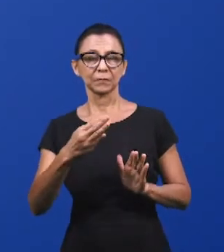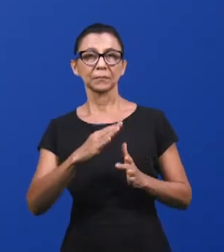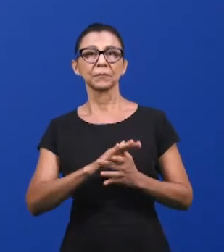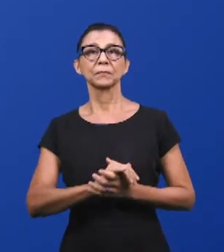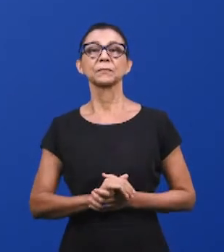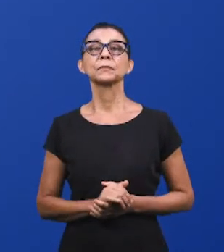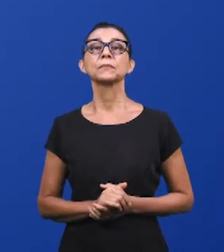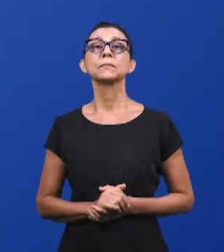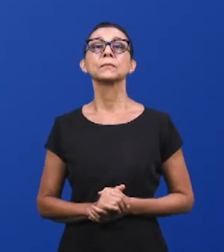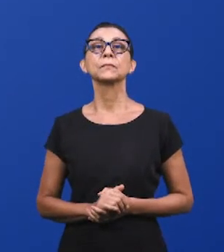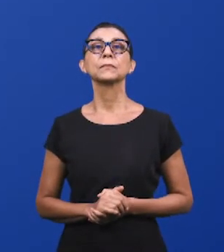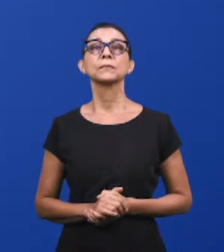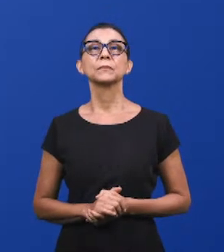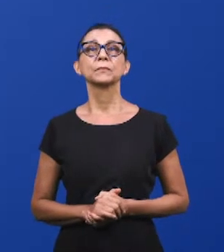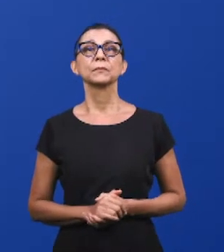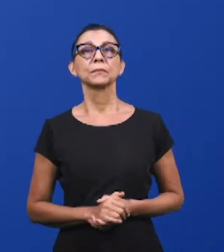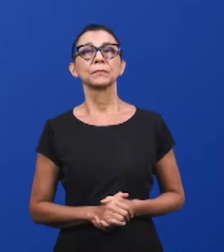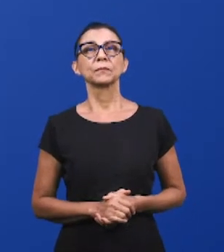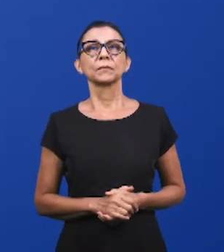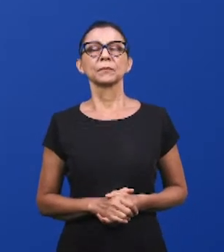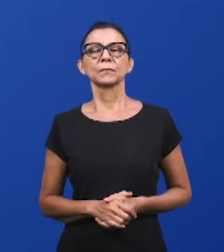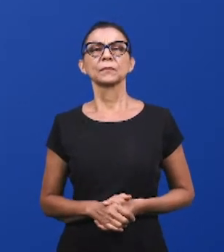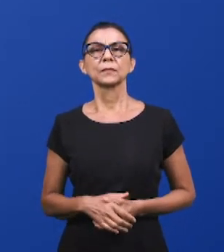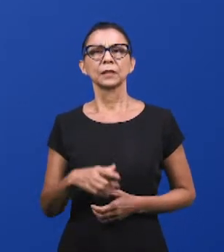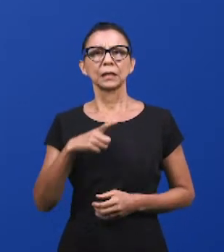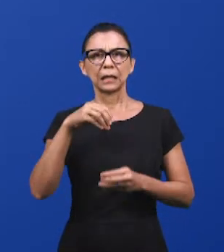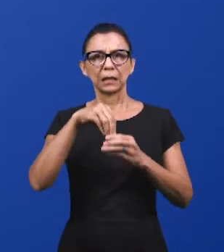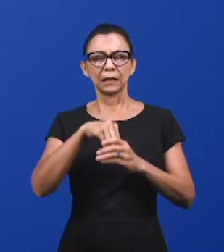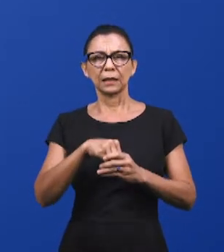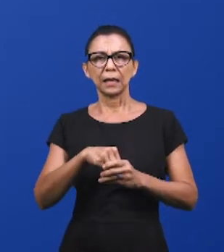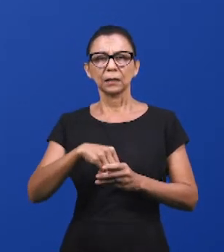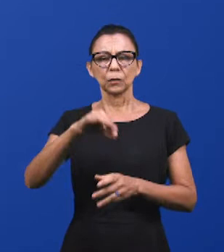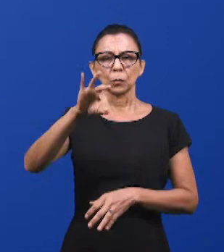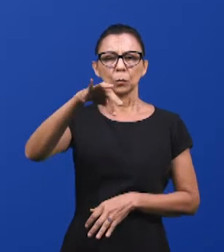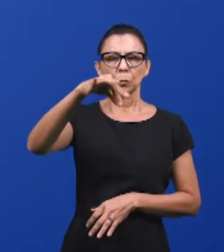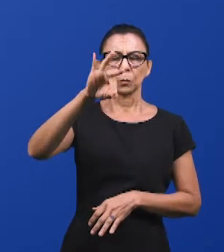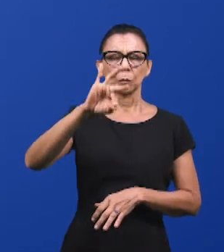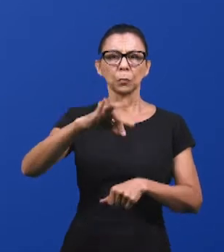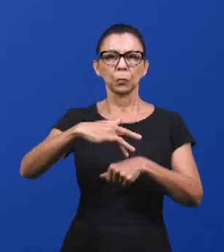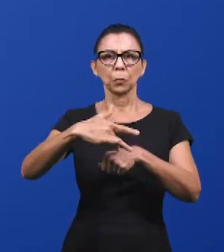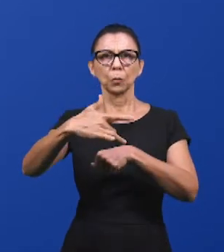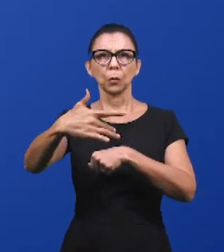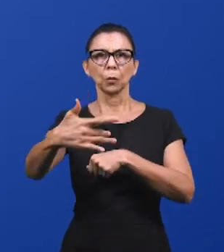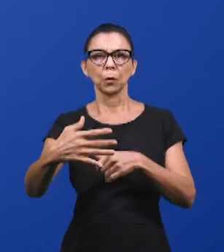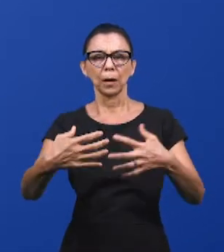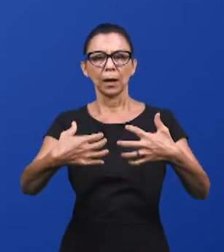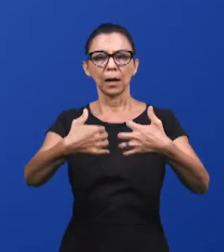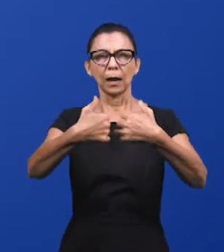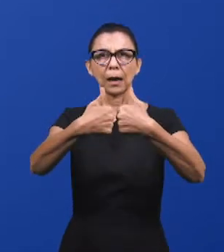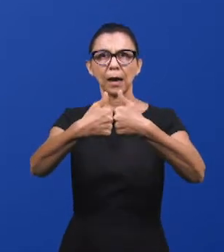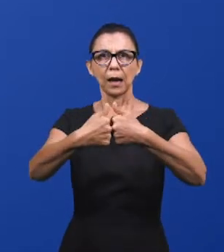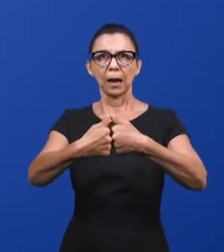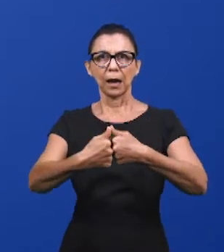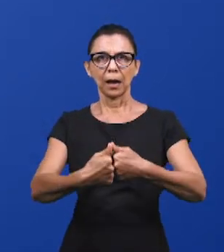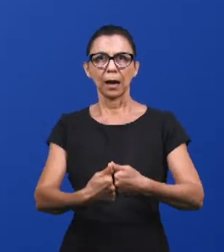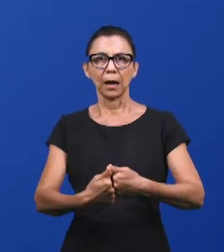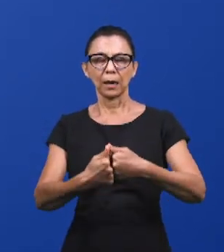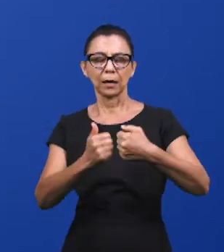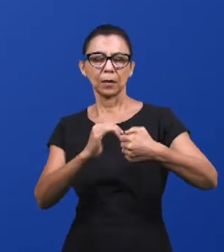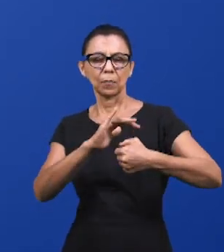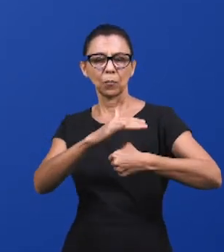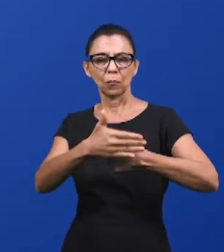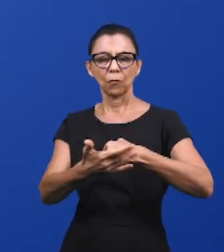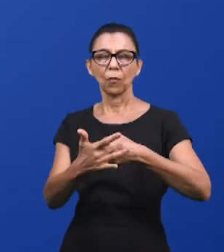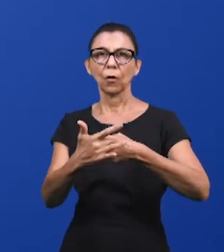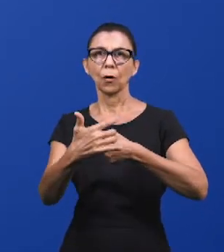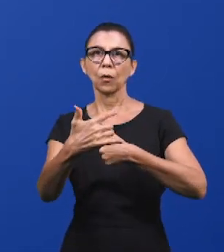que tinha o necessário de ouro e a arca do conceito, coberta de ouro toda em redor, em que